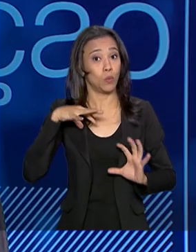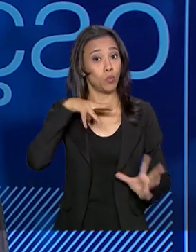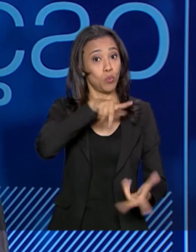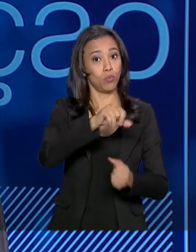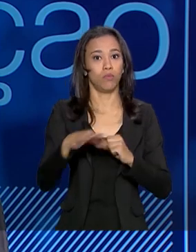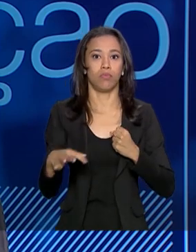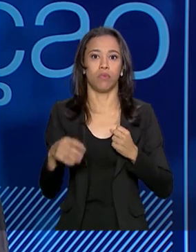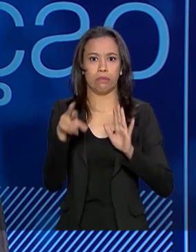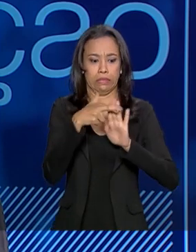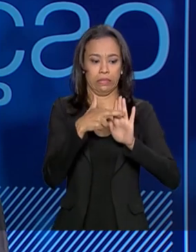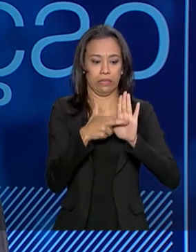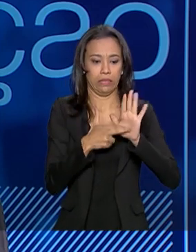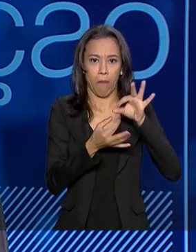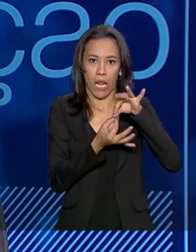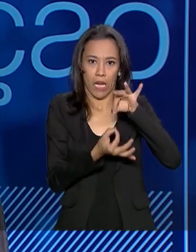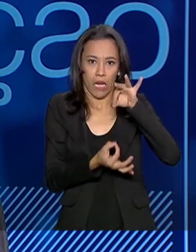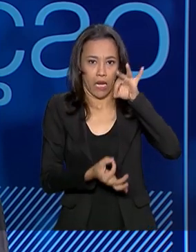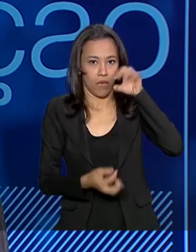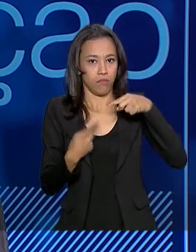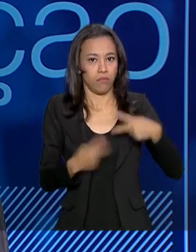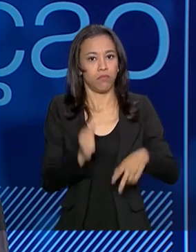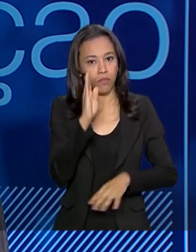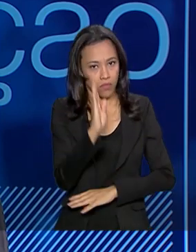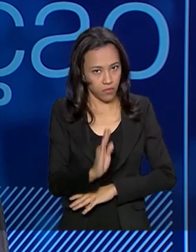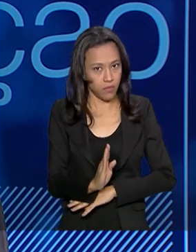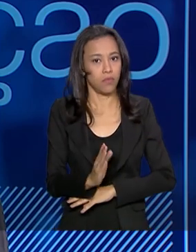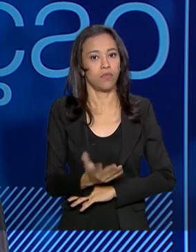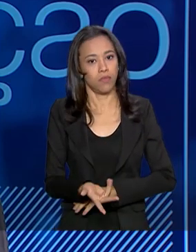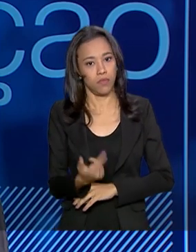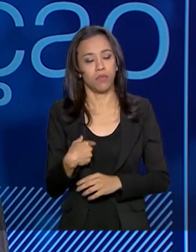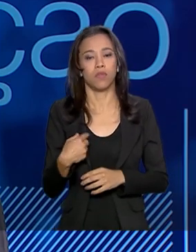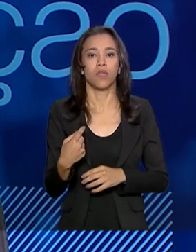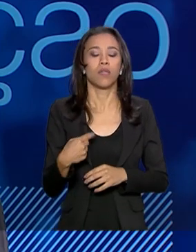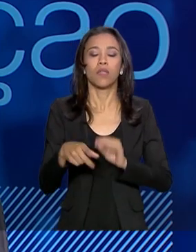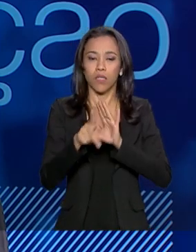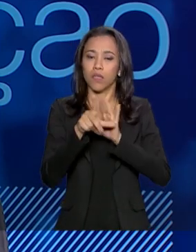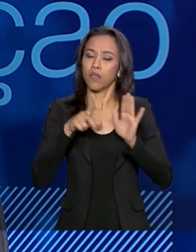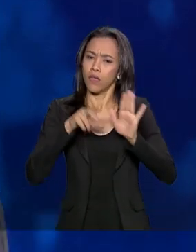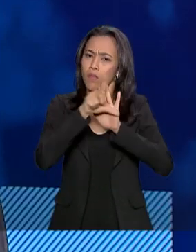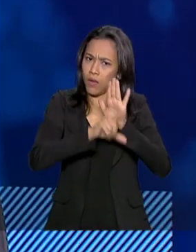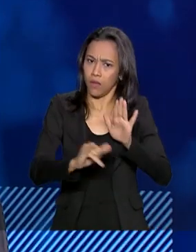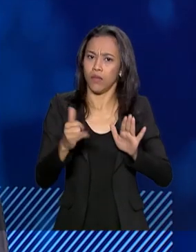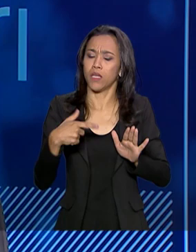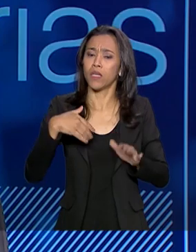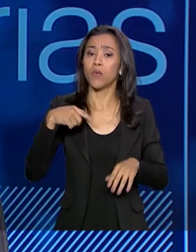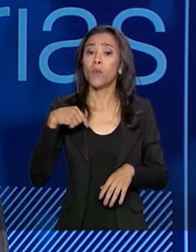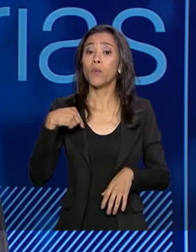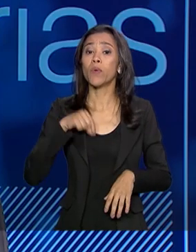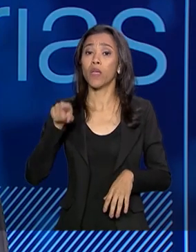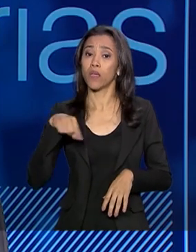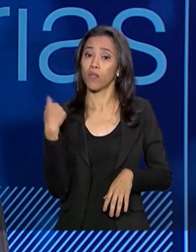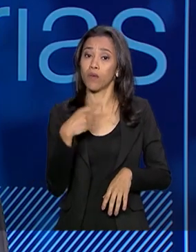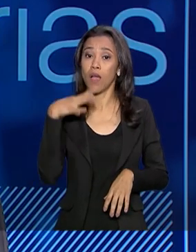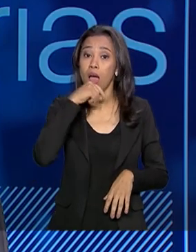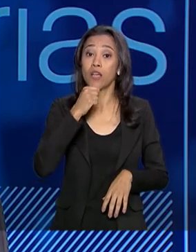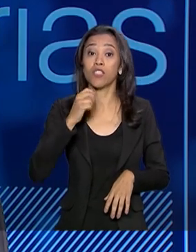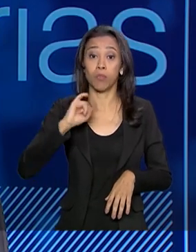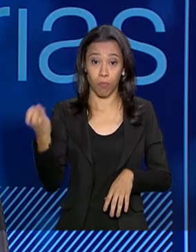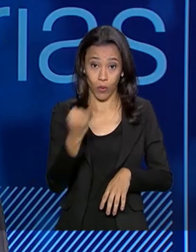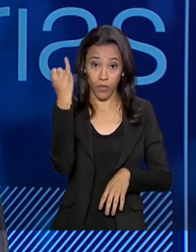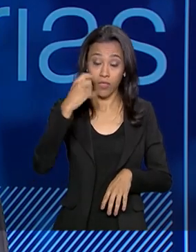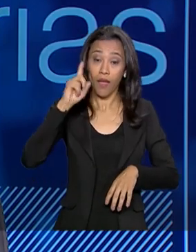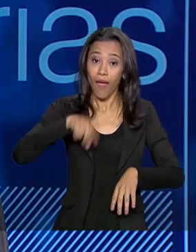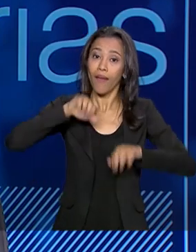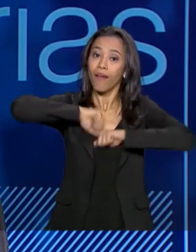tem essa diversidade, vamos dizer assim, de percepção em relação à legislação ambiental. O que a gente acha mais importante é conseguir deixar claro,